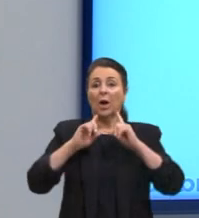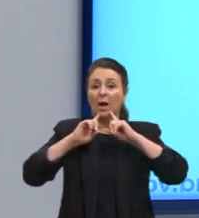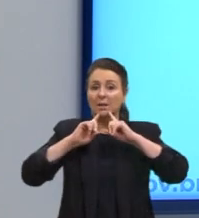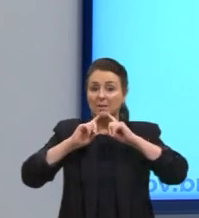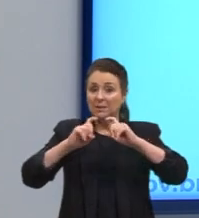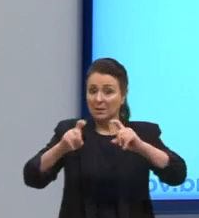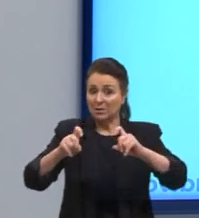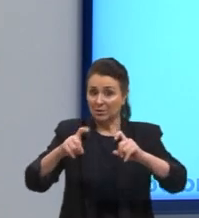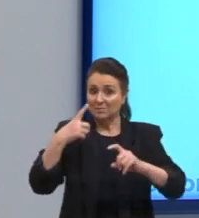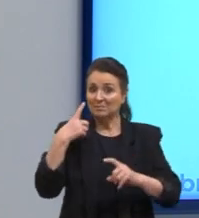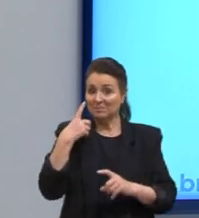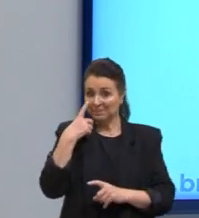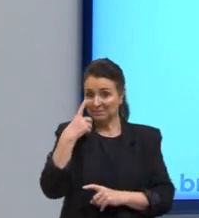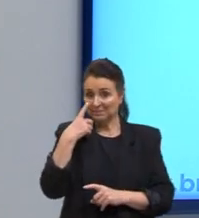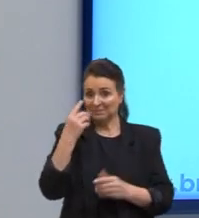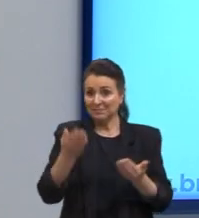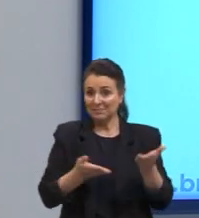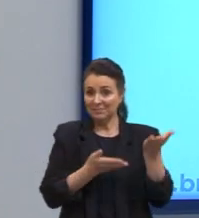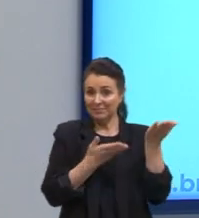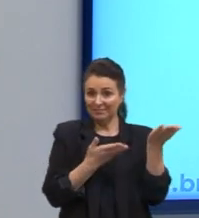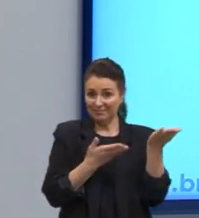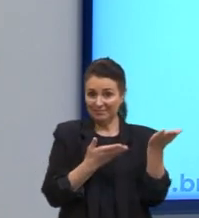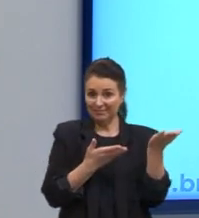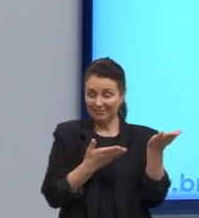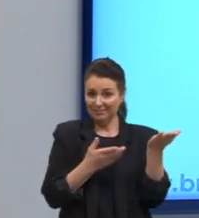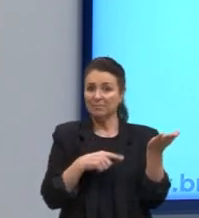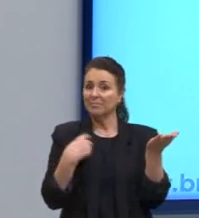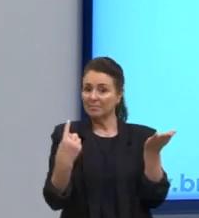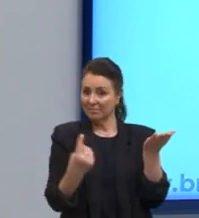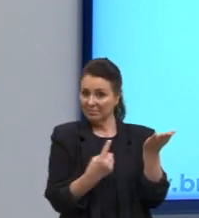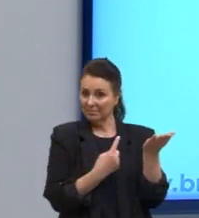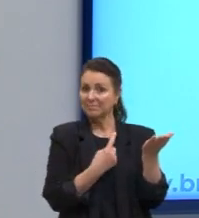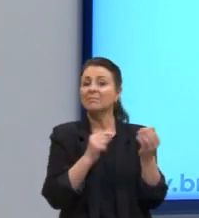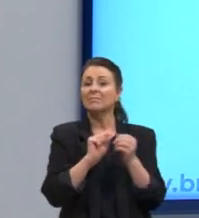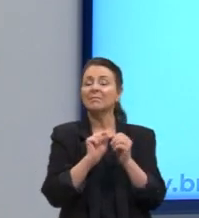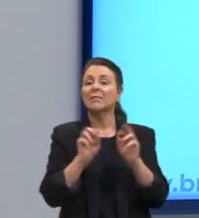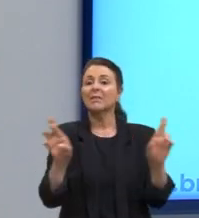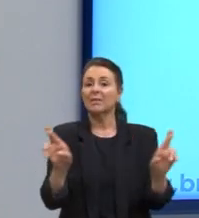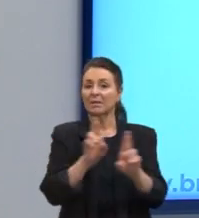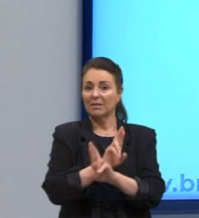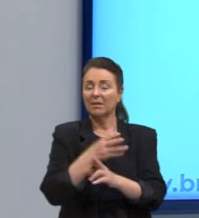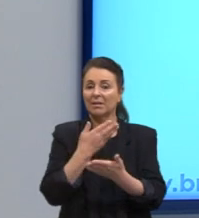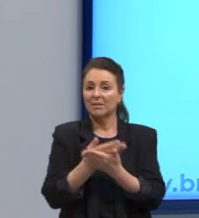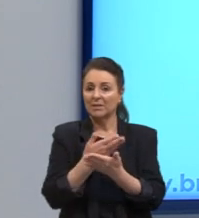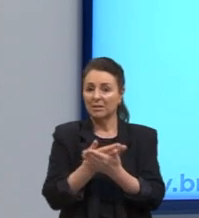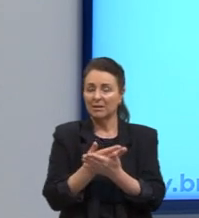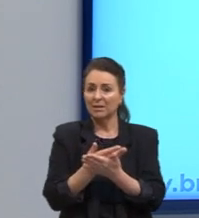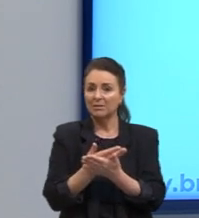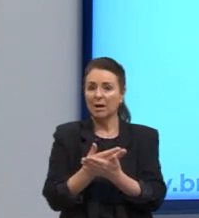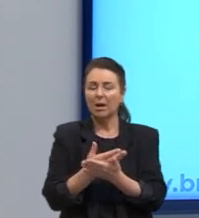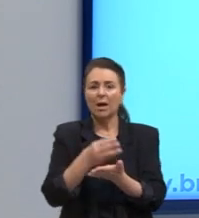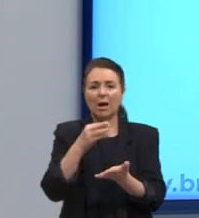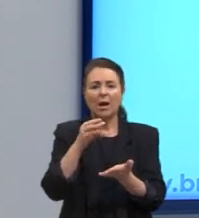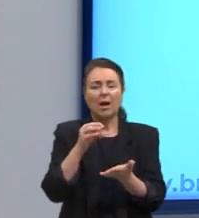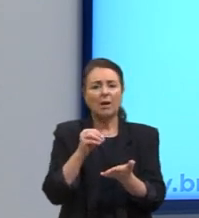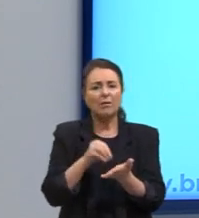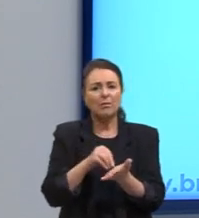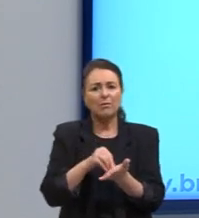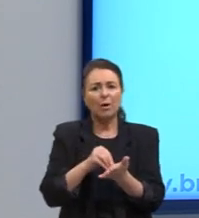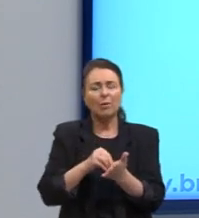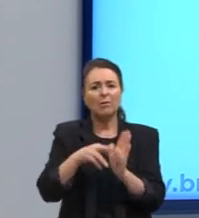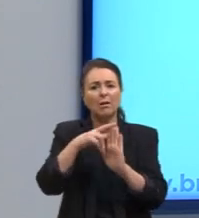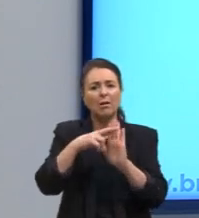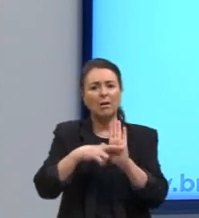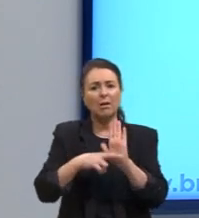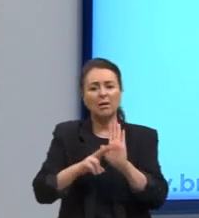pós-modernidade, né? Que a gente também faz essa relação nessa aula. Olha, a ausência de regras e valores muito